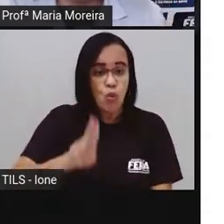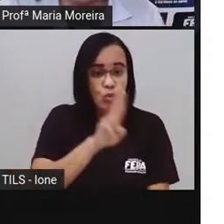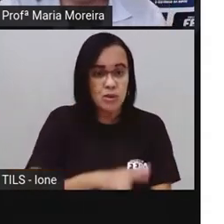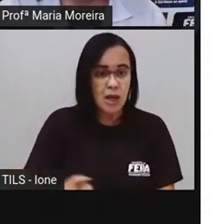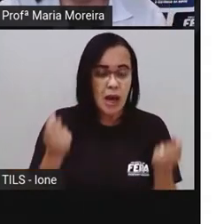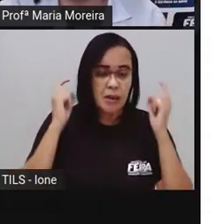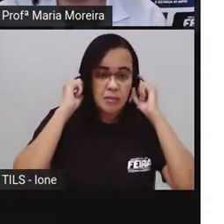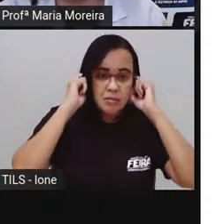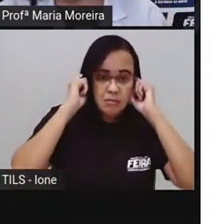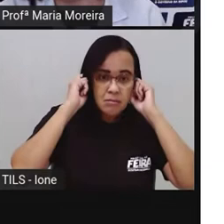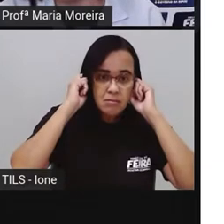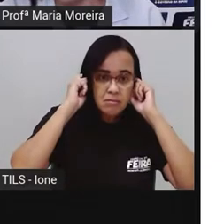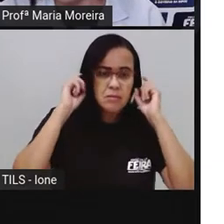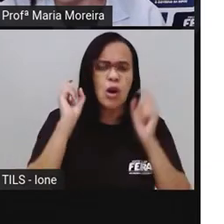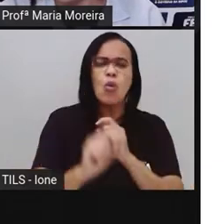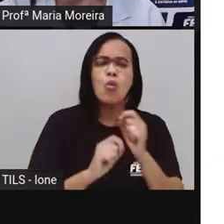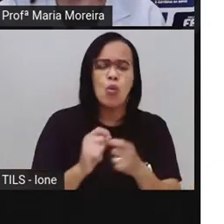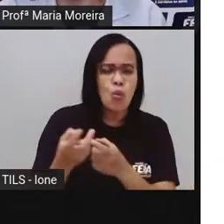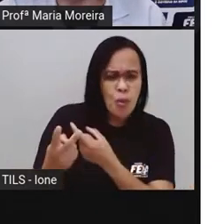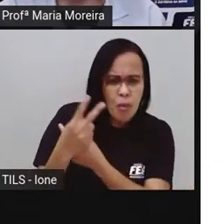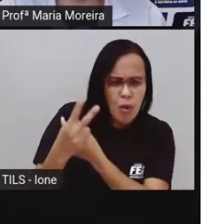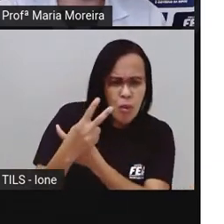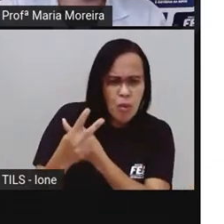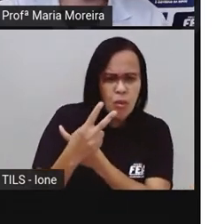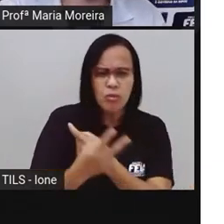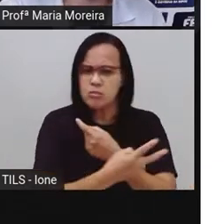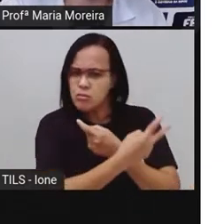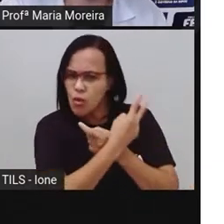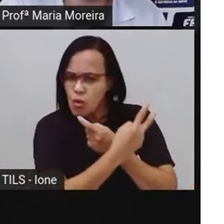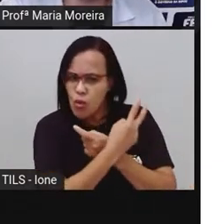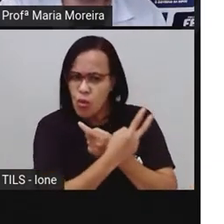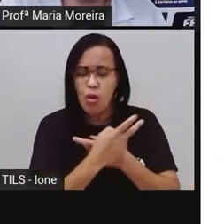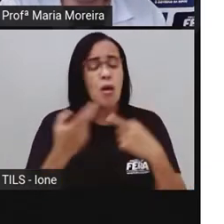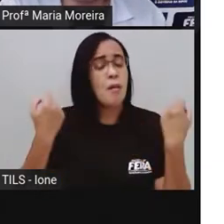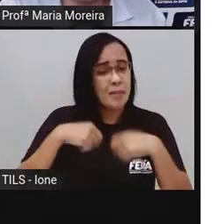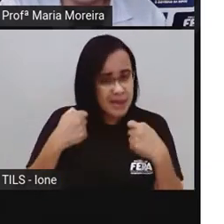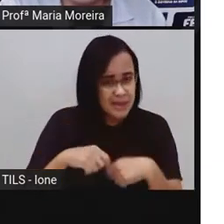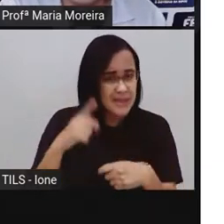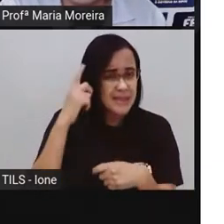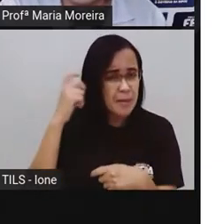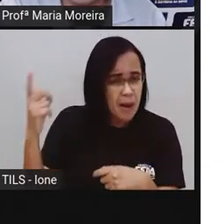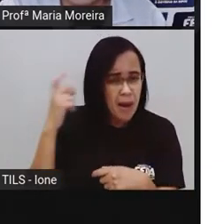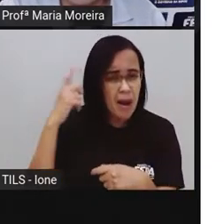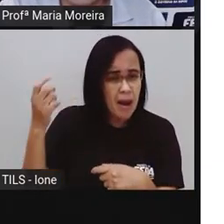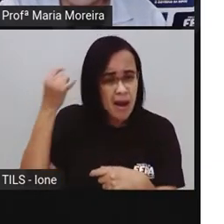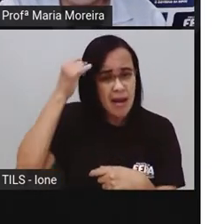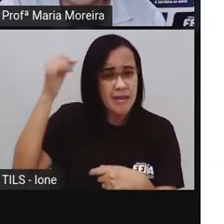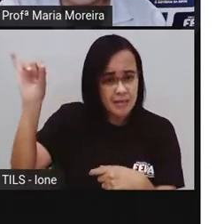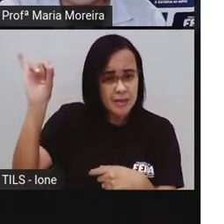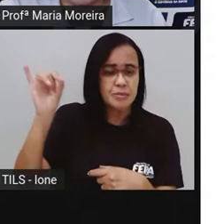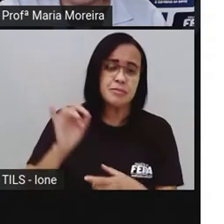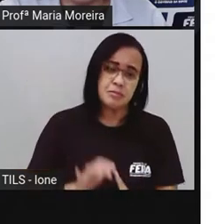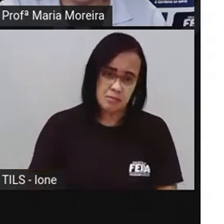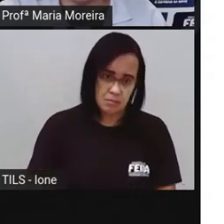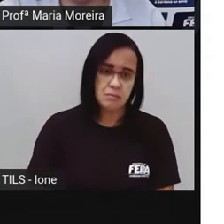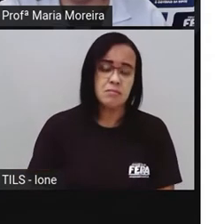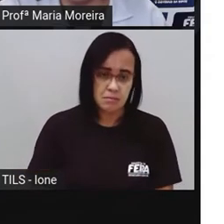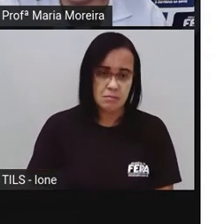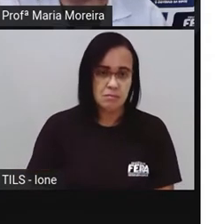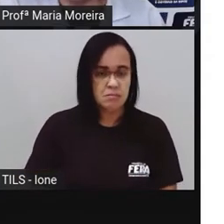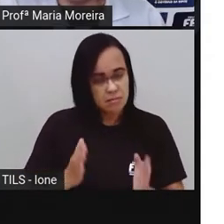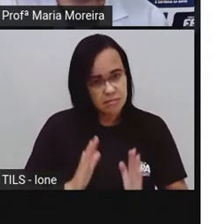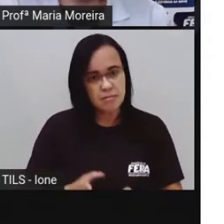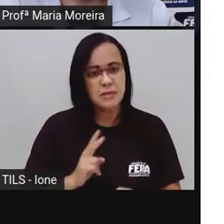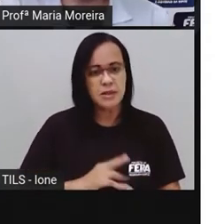justamente para te proteger aí, né? Desse ruído, desses ruídos, na verdade. Então, vamos seguir.